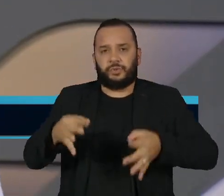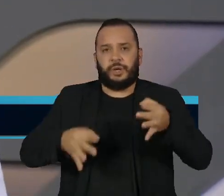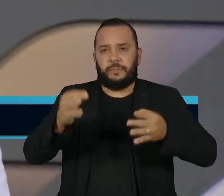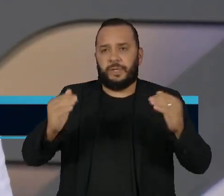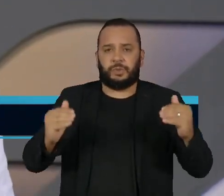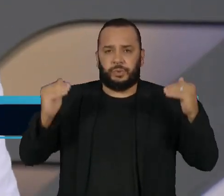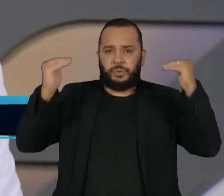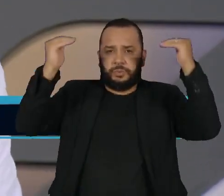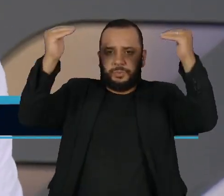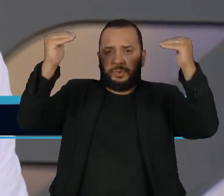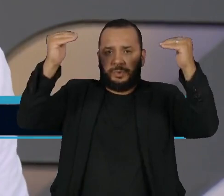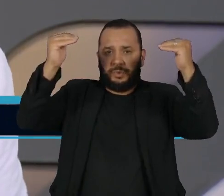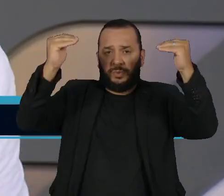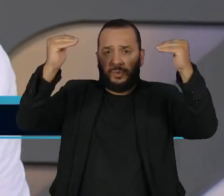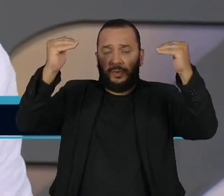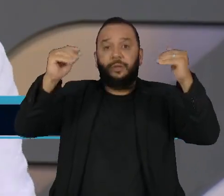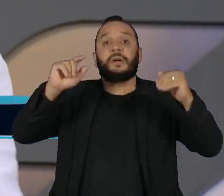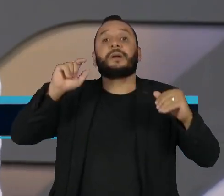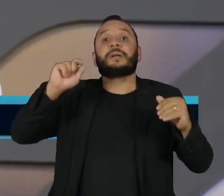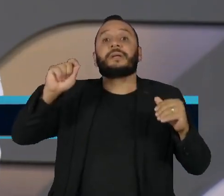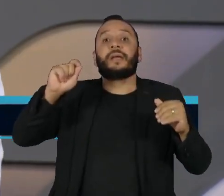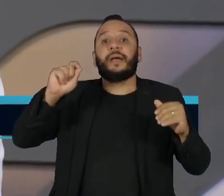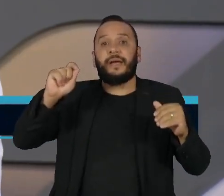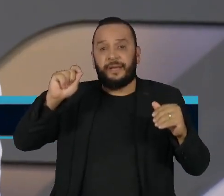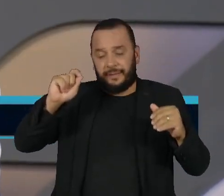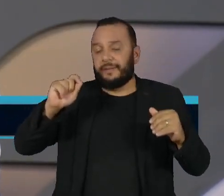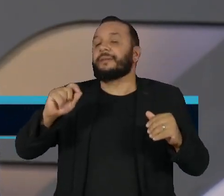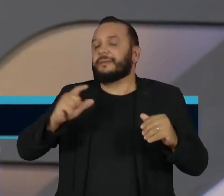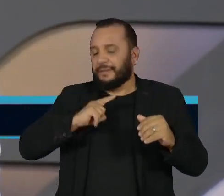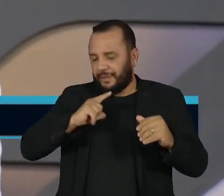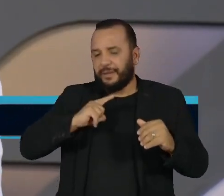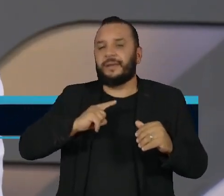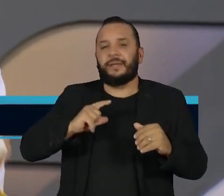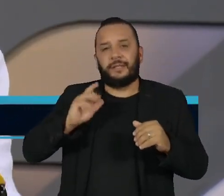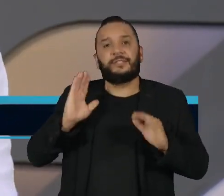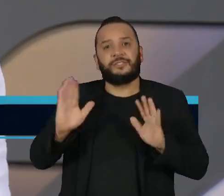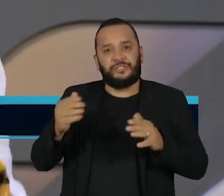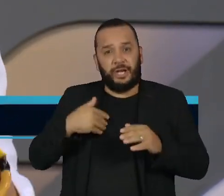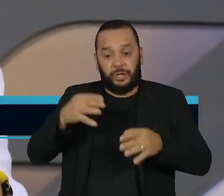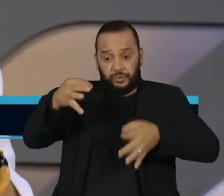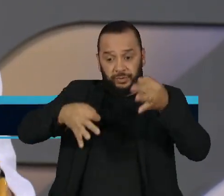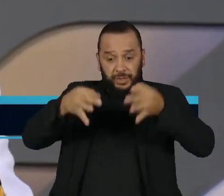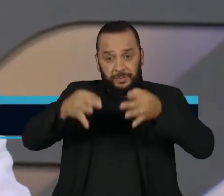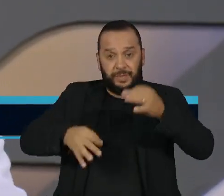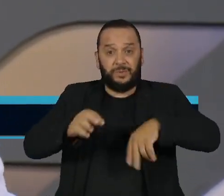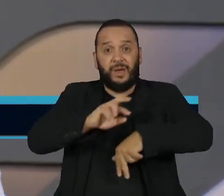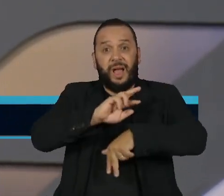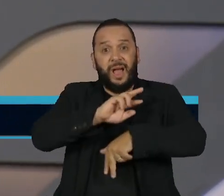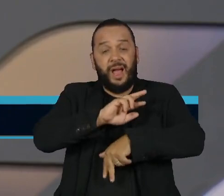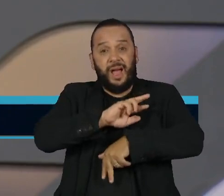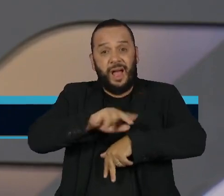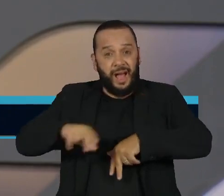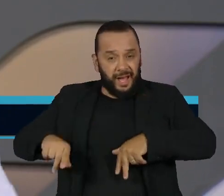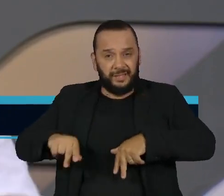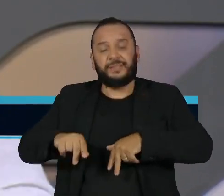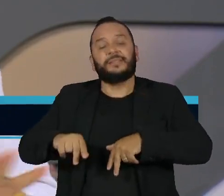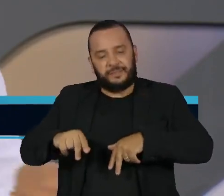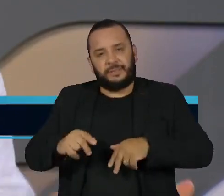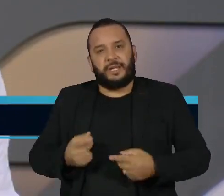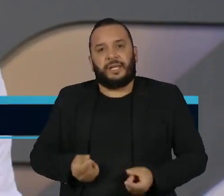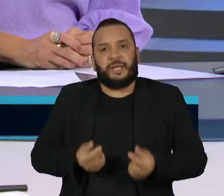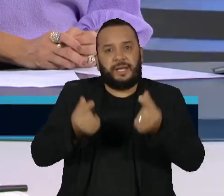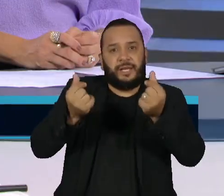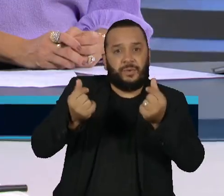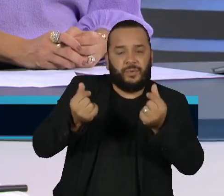é julgado com viés de raça, classe e gênero, mesmo que essa não seja a intenção. Há